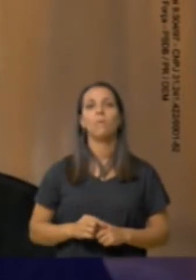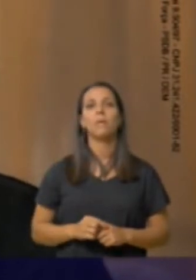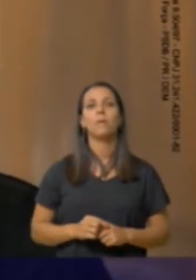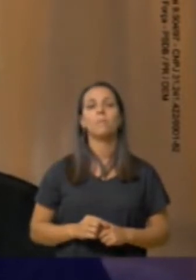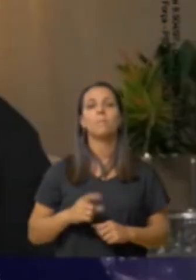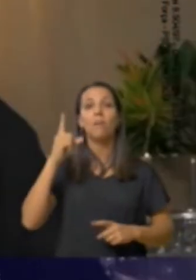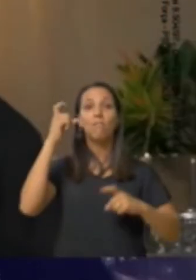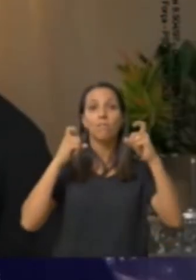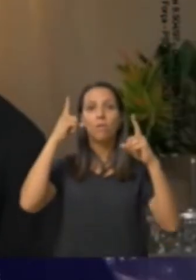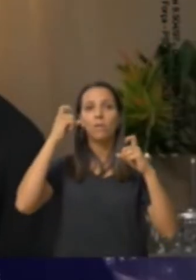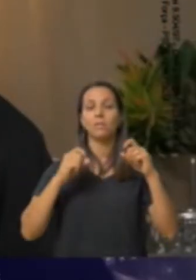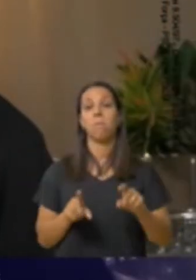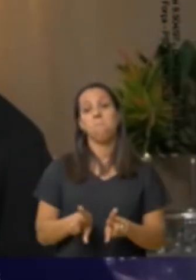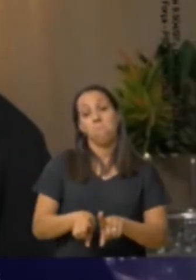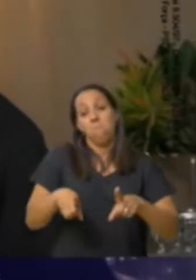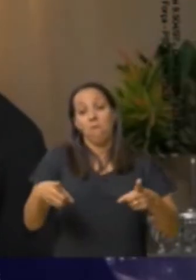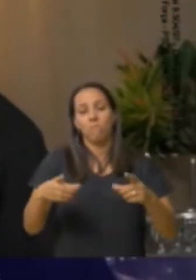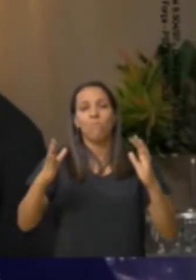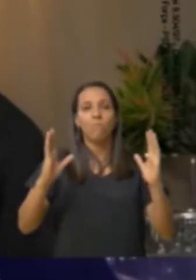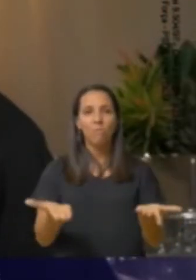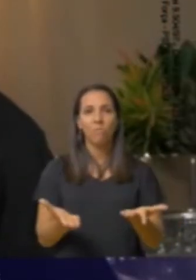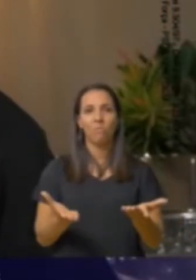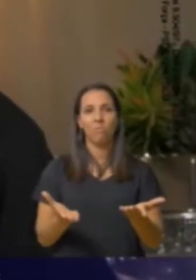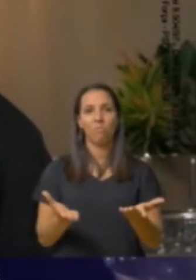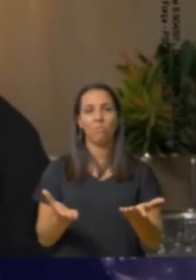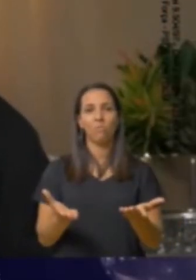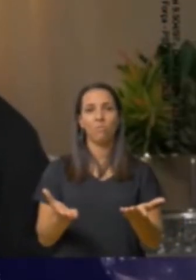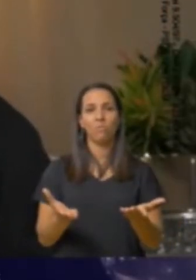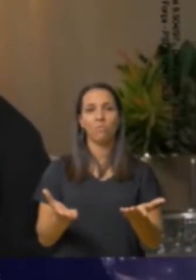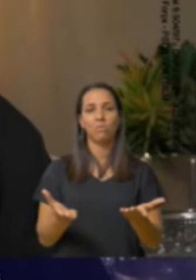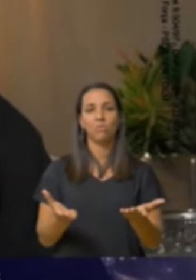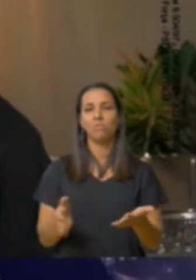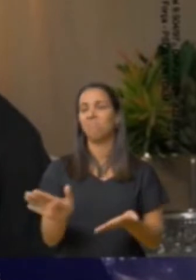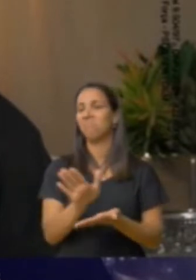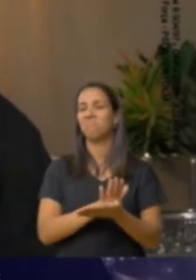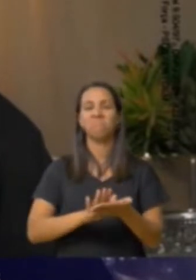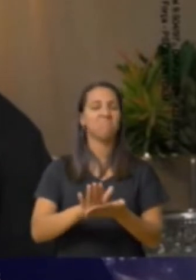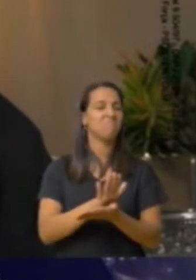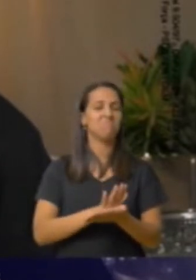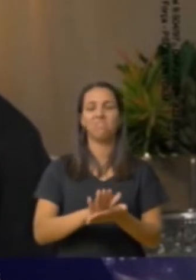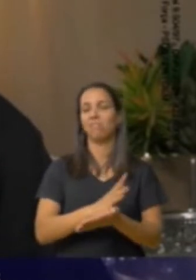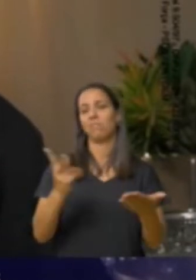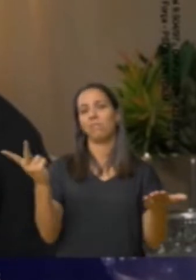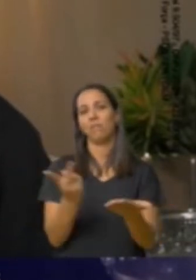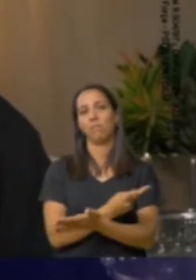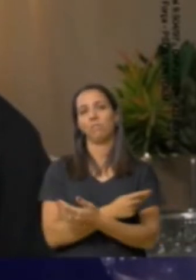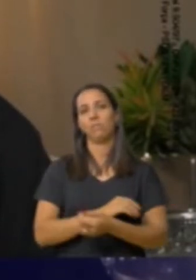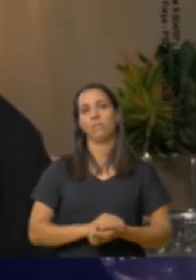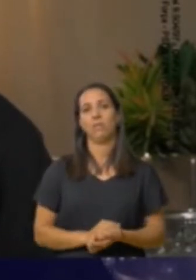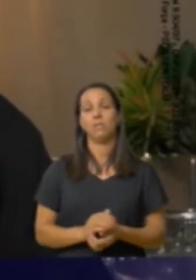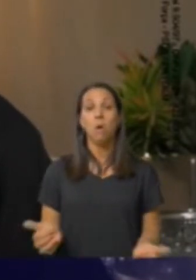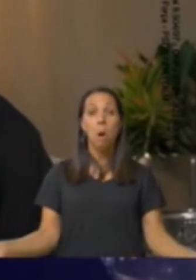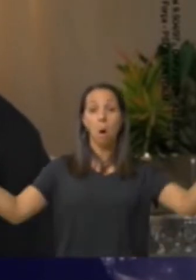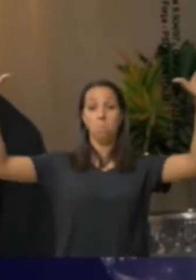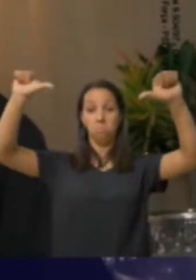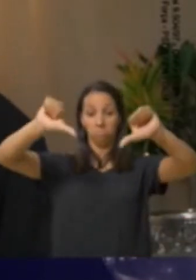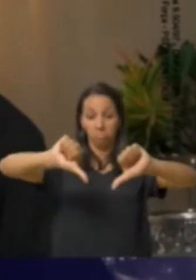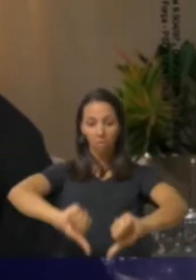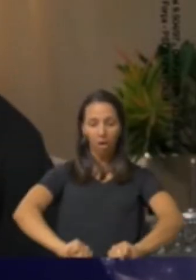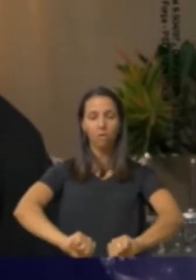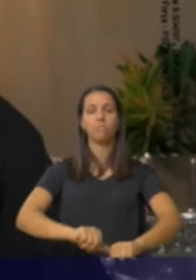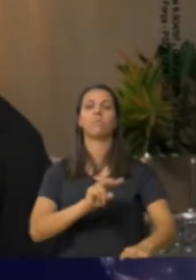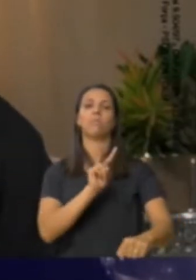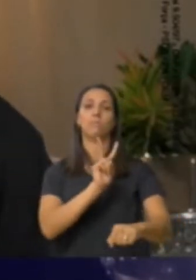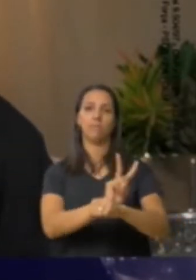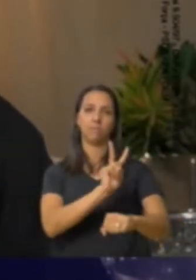de Plana Altina. E hoje, infelizmente, esse programa não existe mais e faz parte da